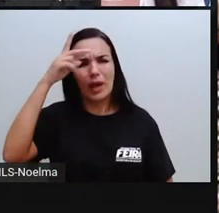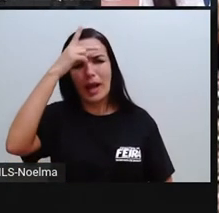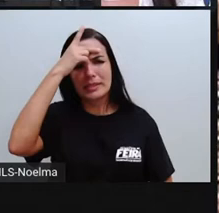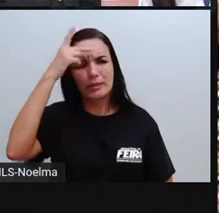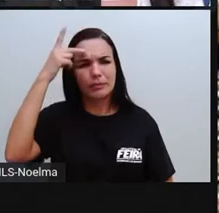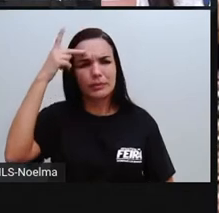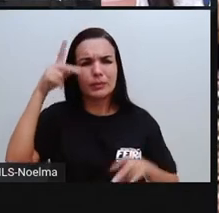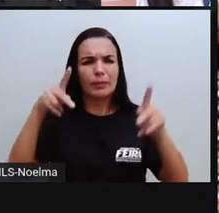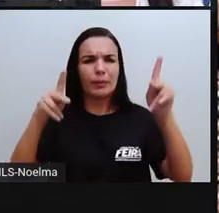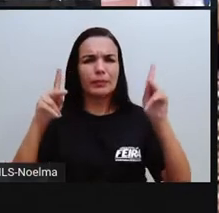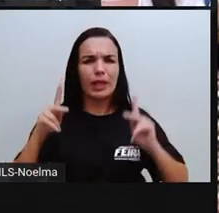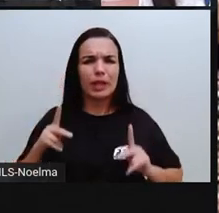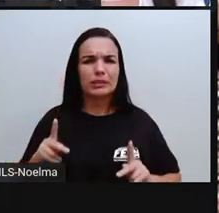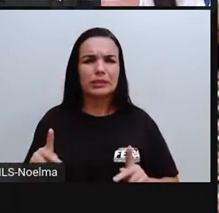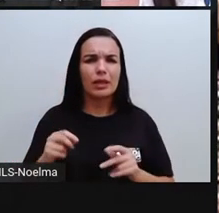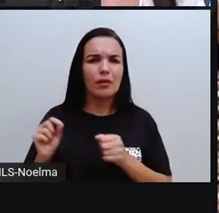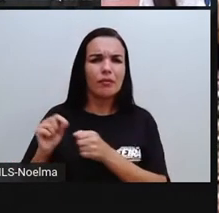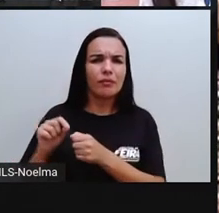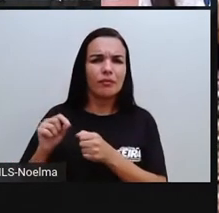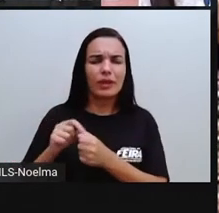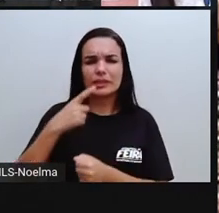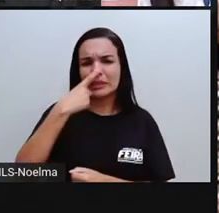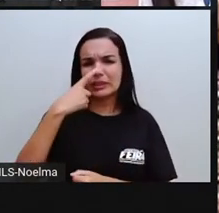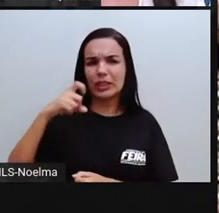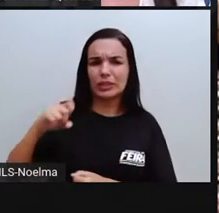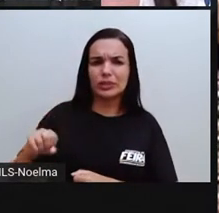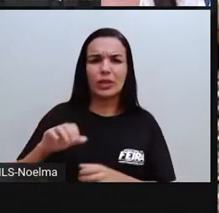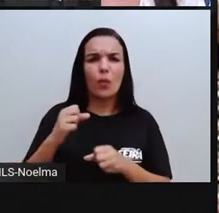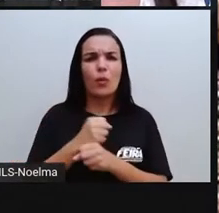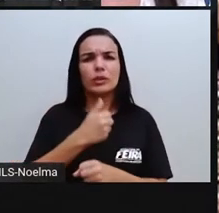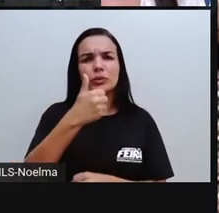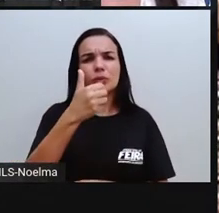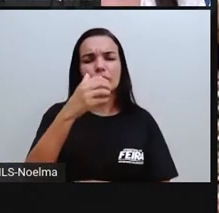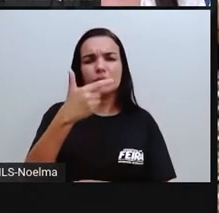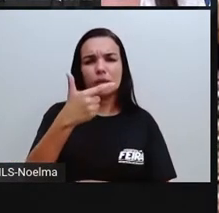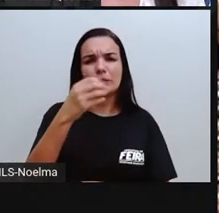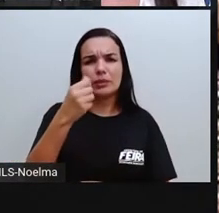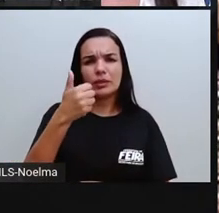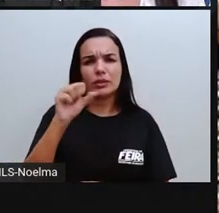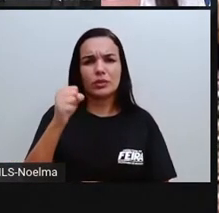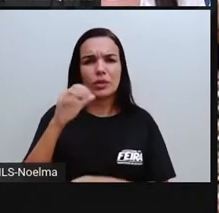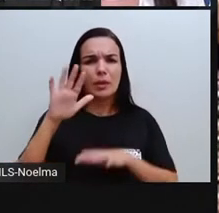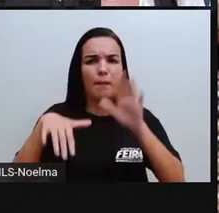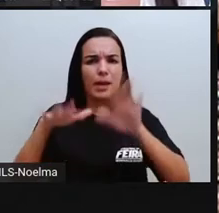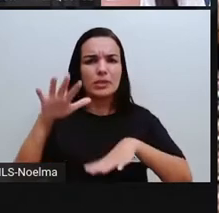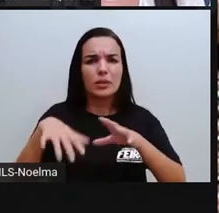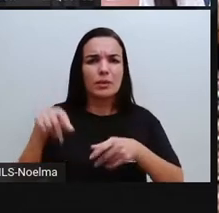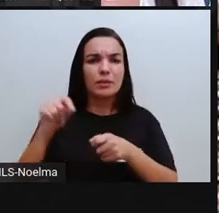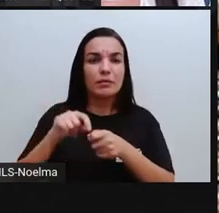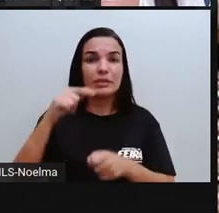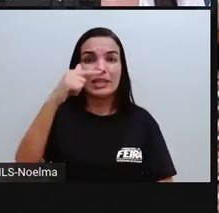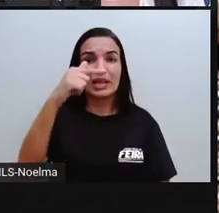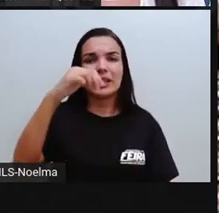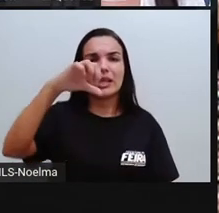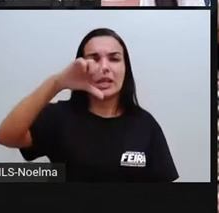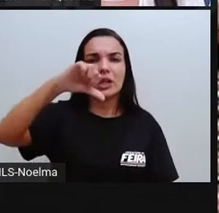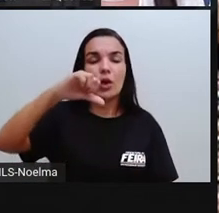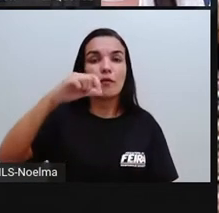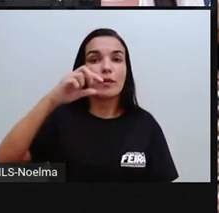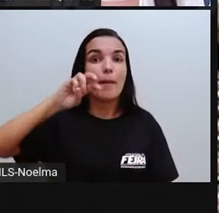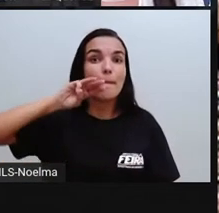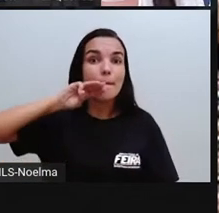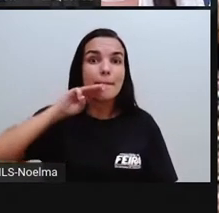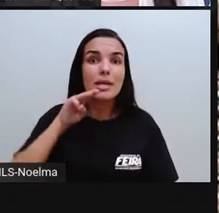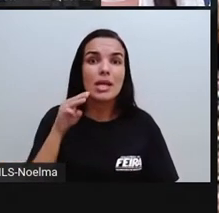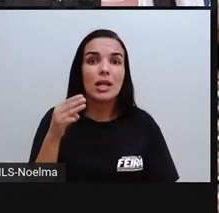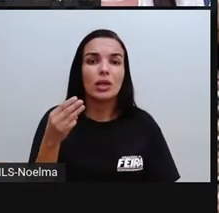resíduos sólidos do Brasil, em 2018, nosso país produziu cerca de 79 milhões de toneladas de